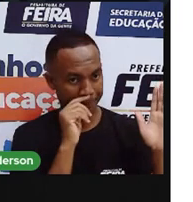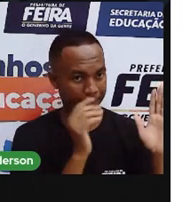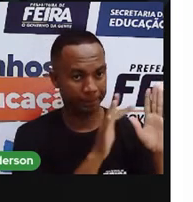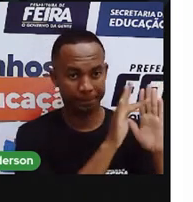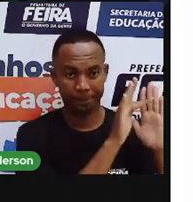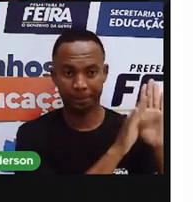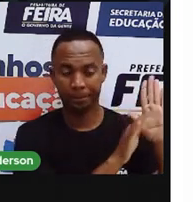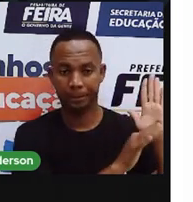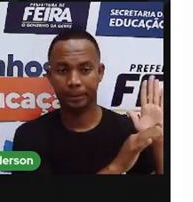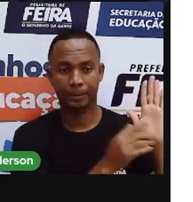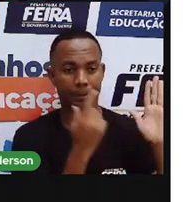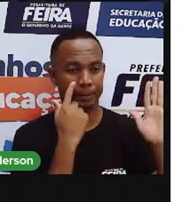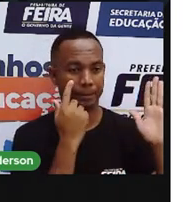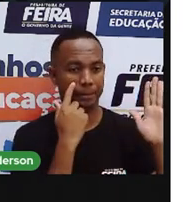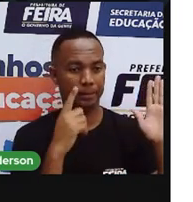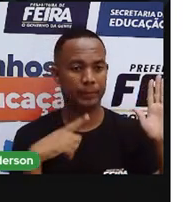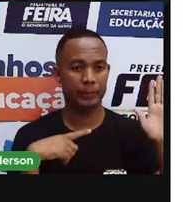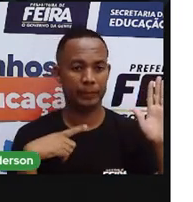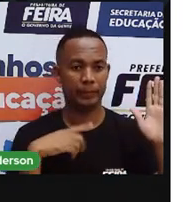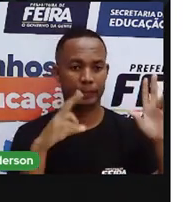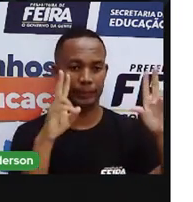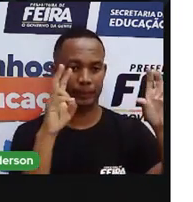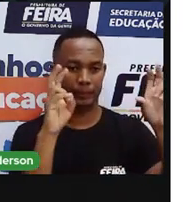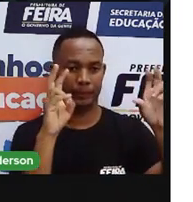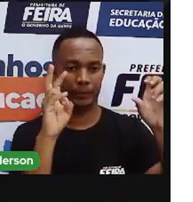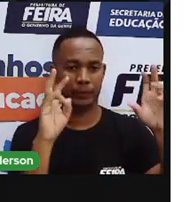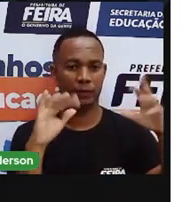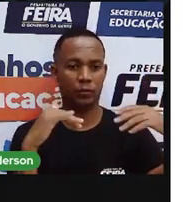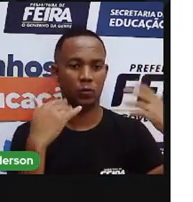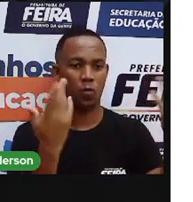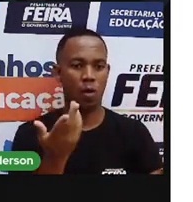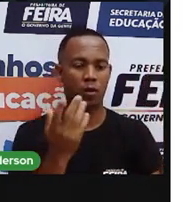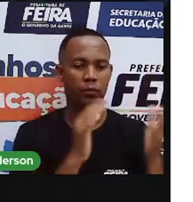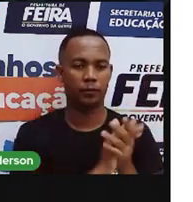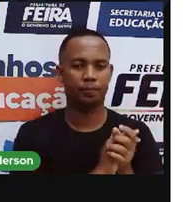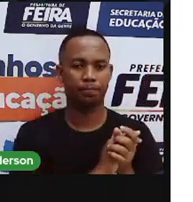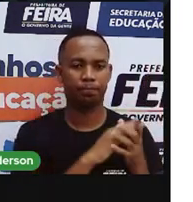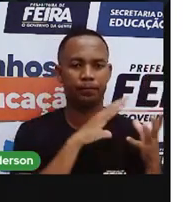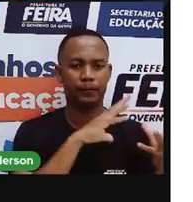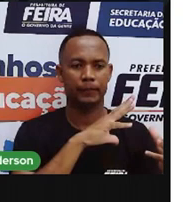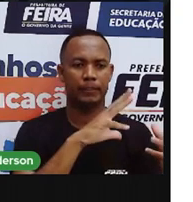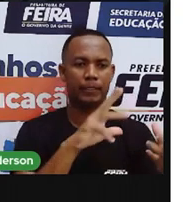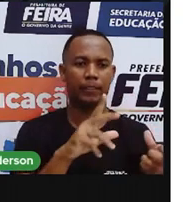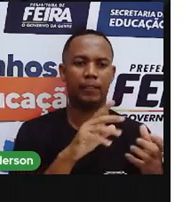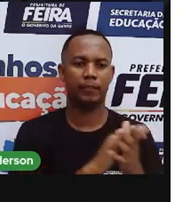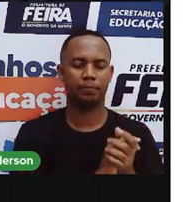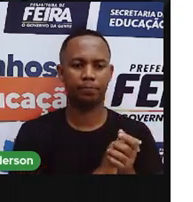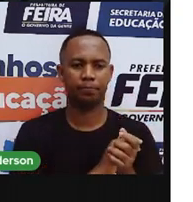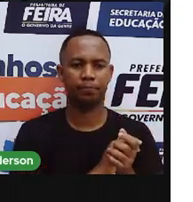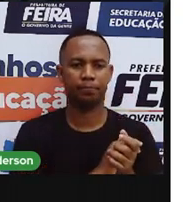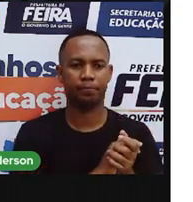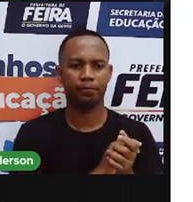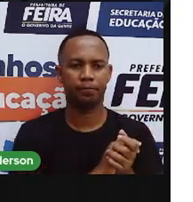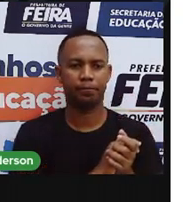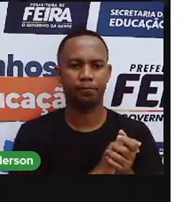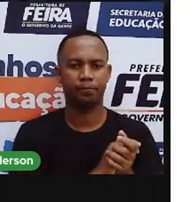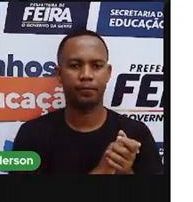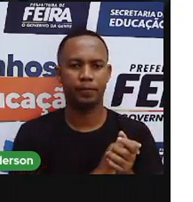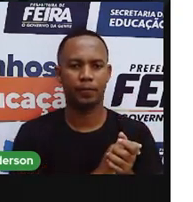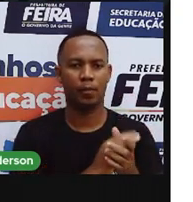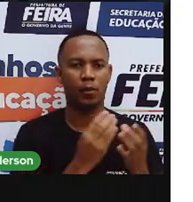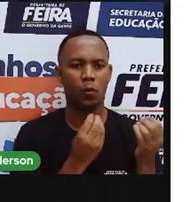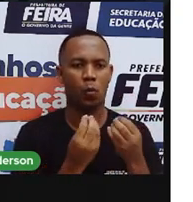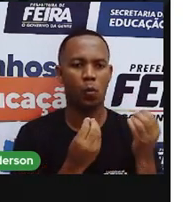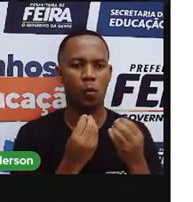nesse poema existe um título. Qual o título dele? A Terra. E aí vem, este planeta